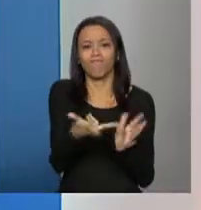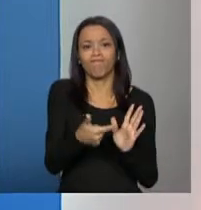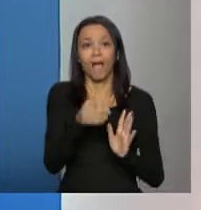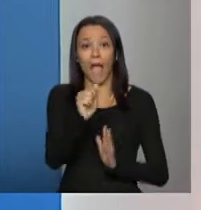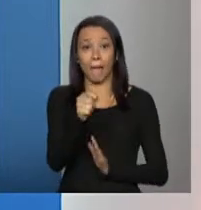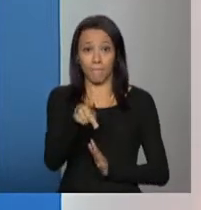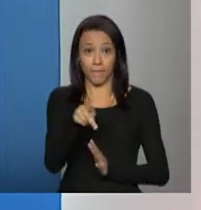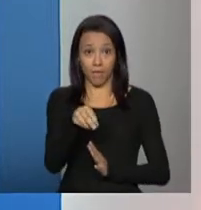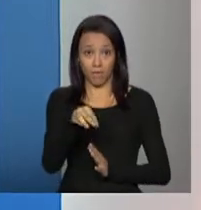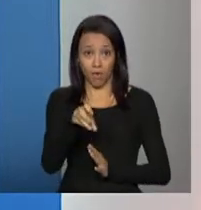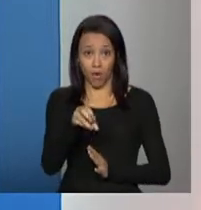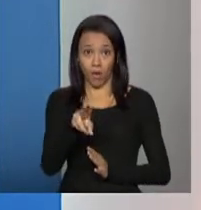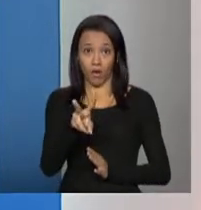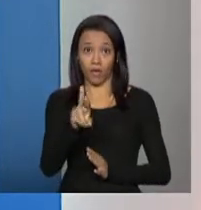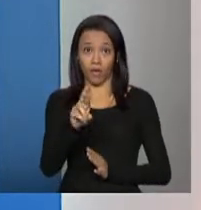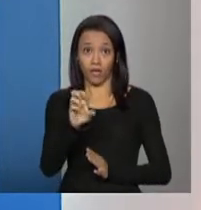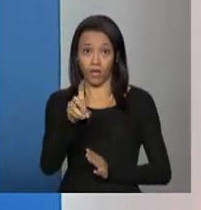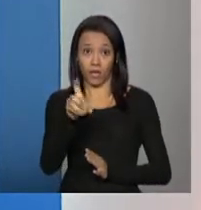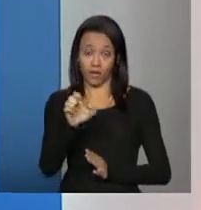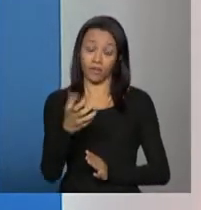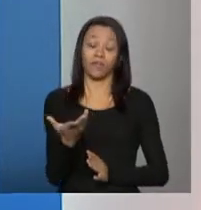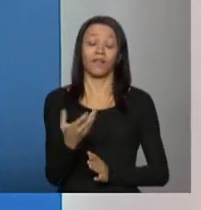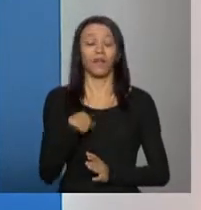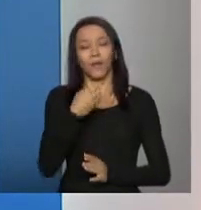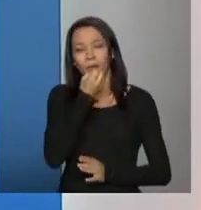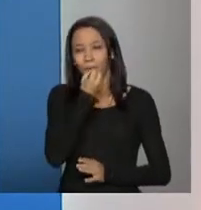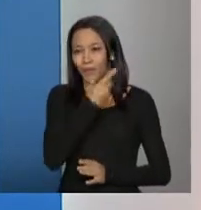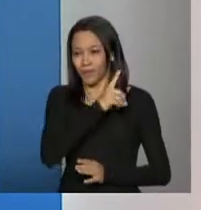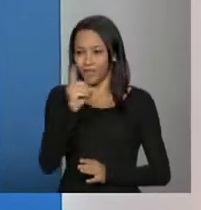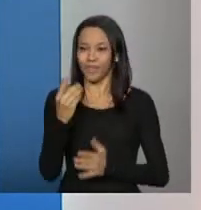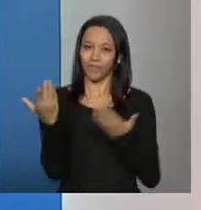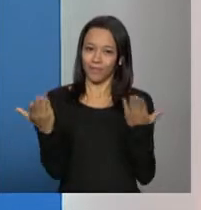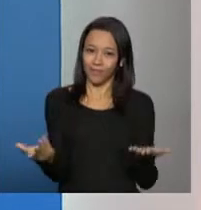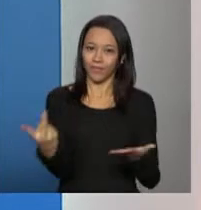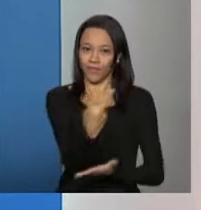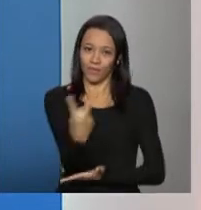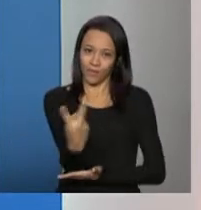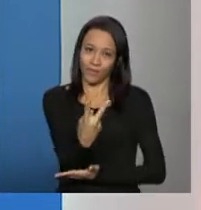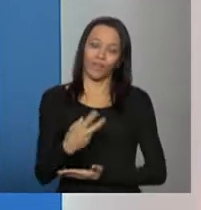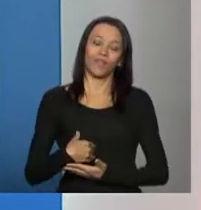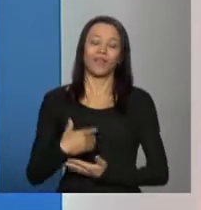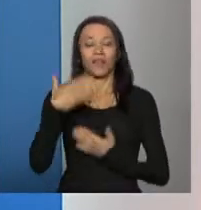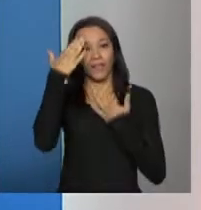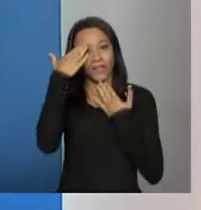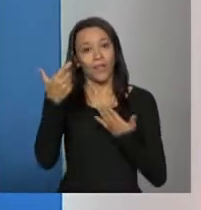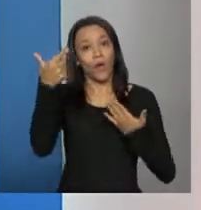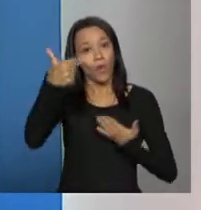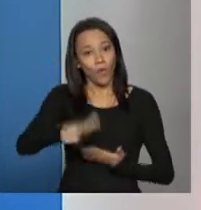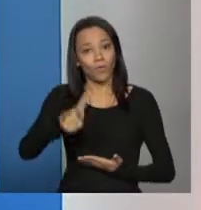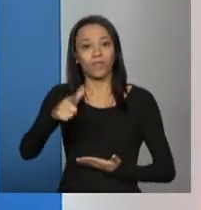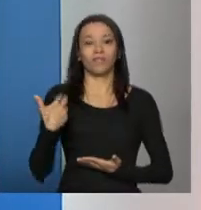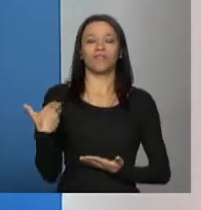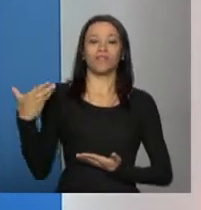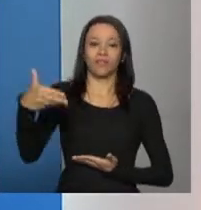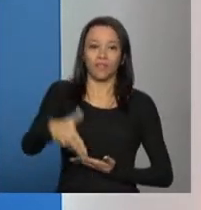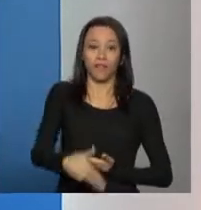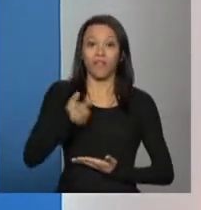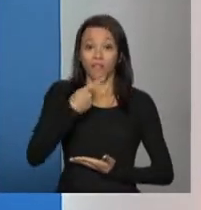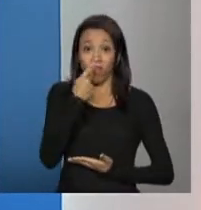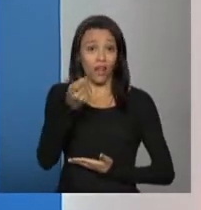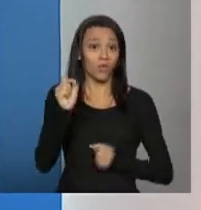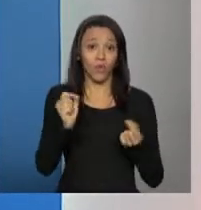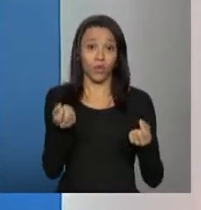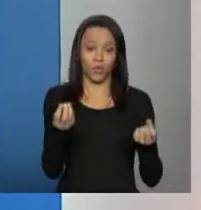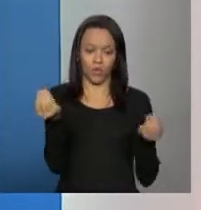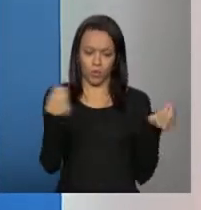primeiro lugar, gostaria de dar bom dia para vocês, as duas Carlas. Agradecer a oportunidade de mais uma vez poder falar um pouco do Cadastro Nacional